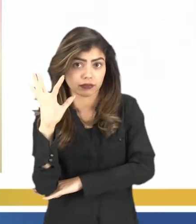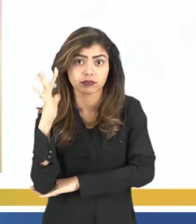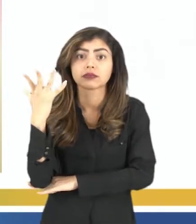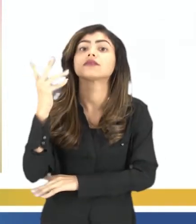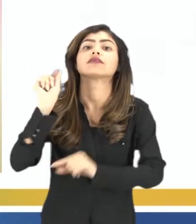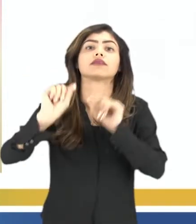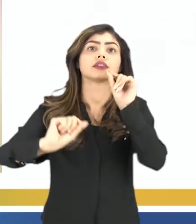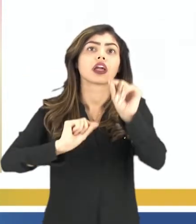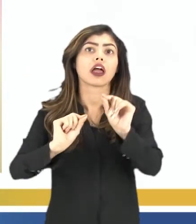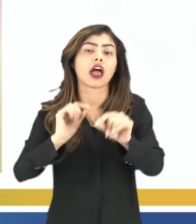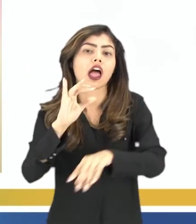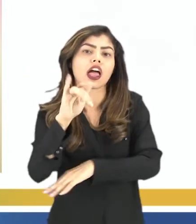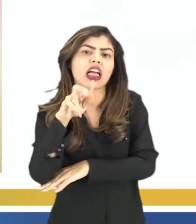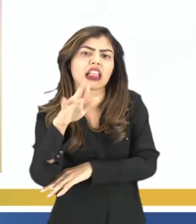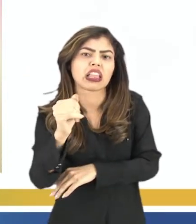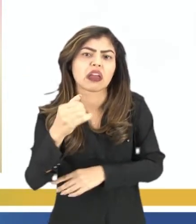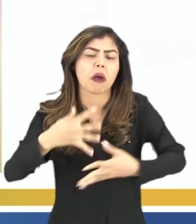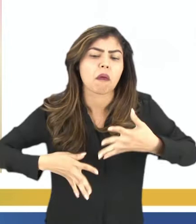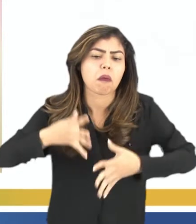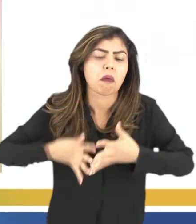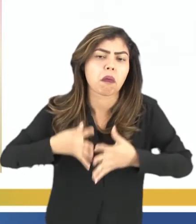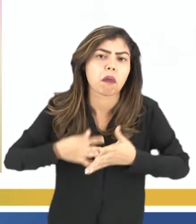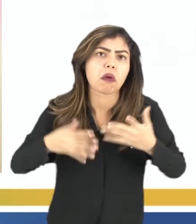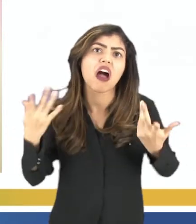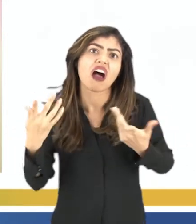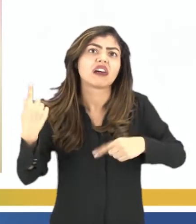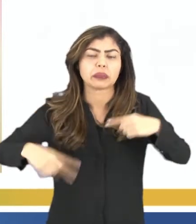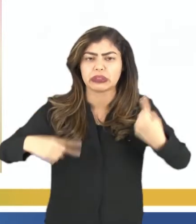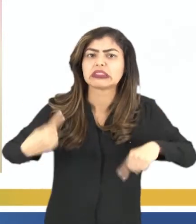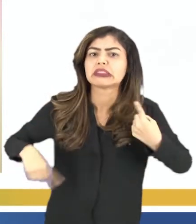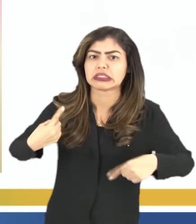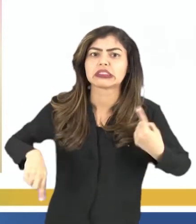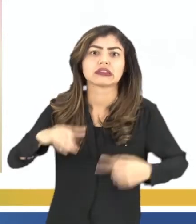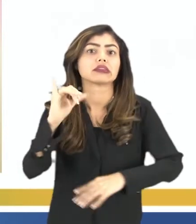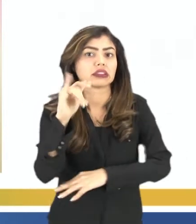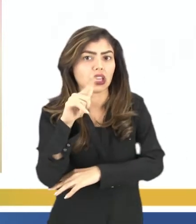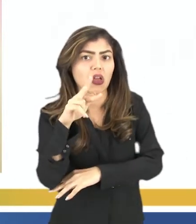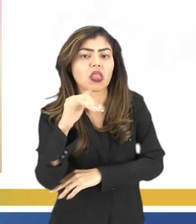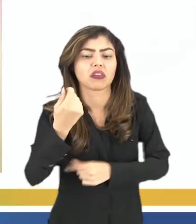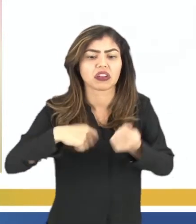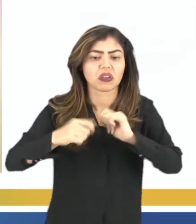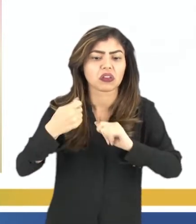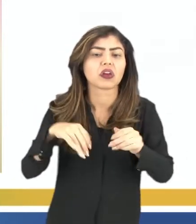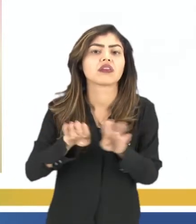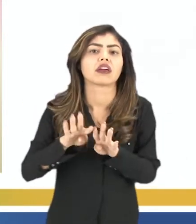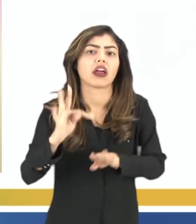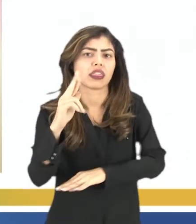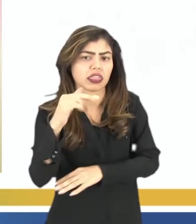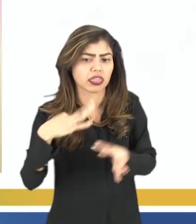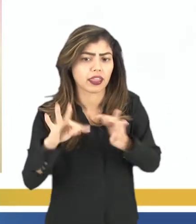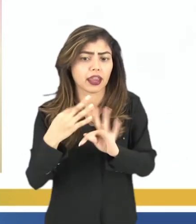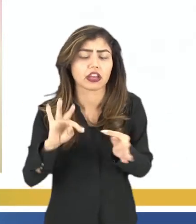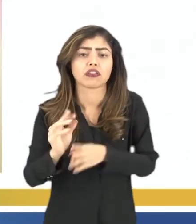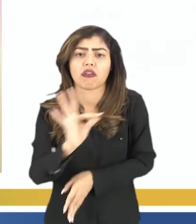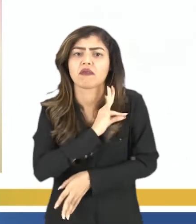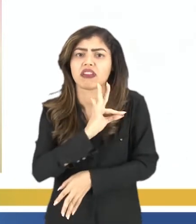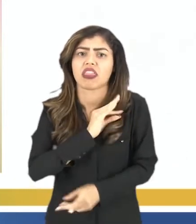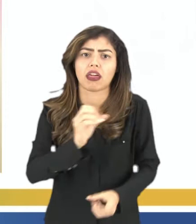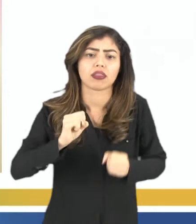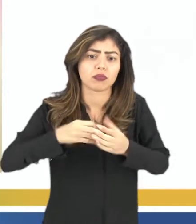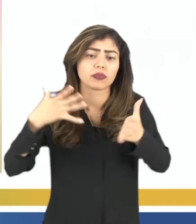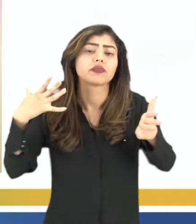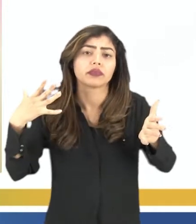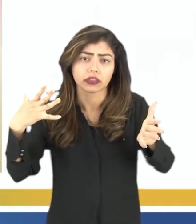cria, esse clima de tensão, aí, desse antagonismo político, ideológico, econômico, técnico, militar entre esses